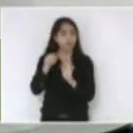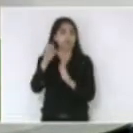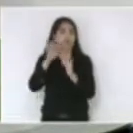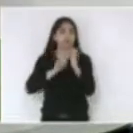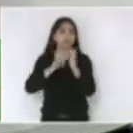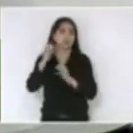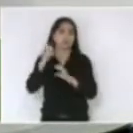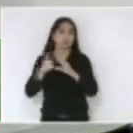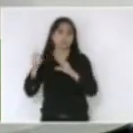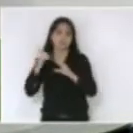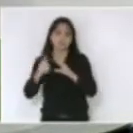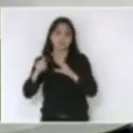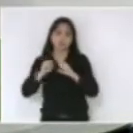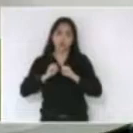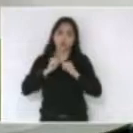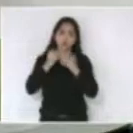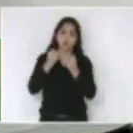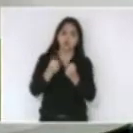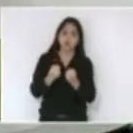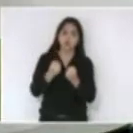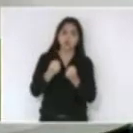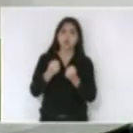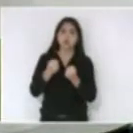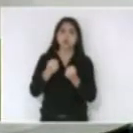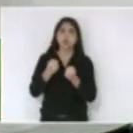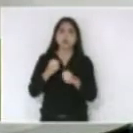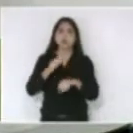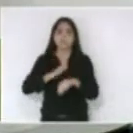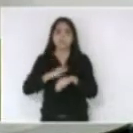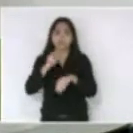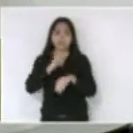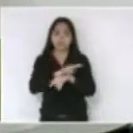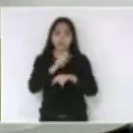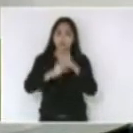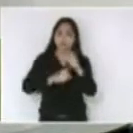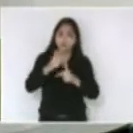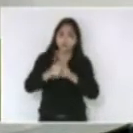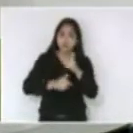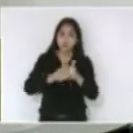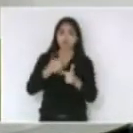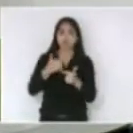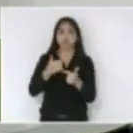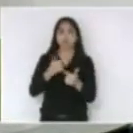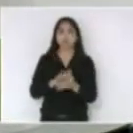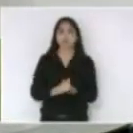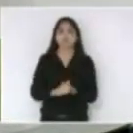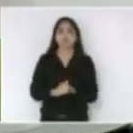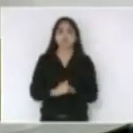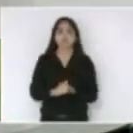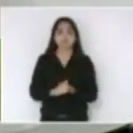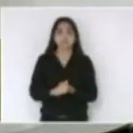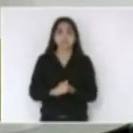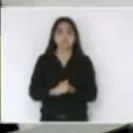empenho o investimento mais servidores para poder cumprir a sua função para povo catarinense obrigado